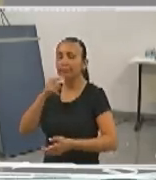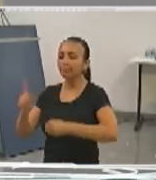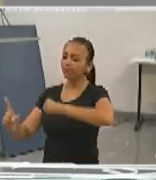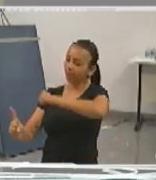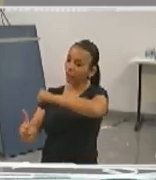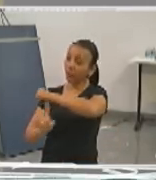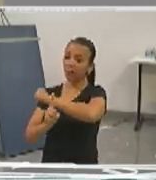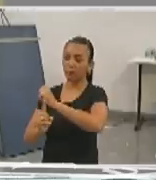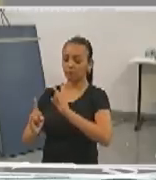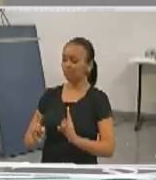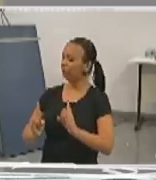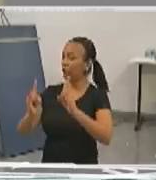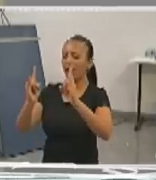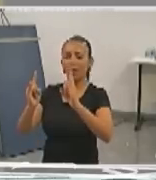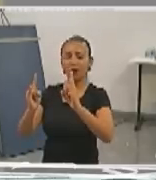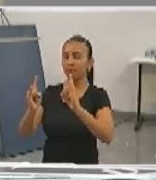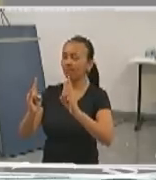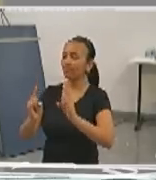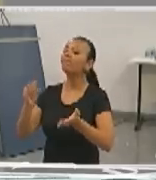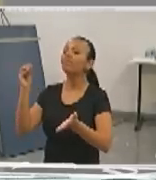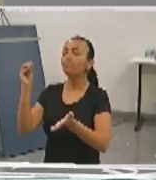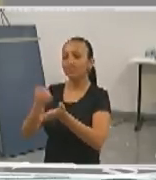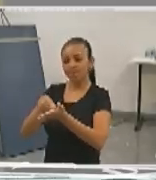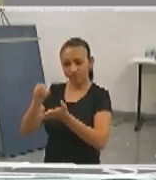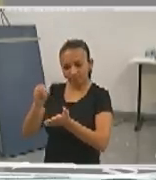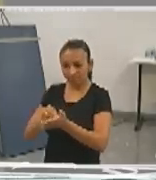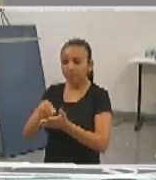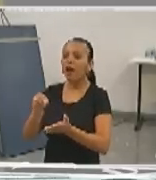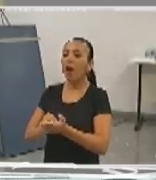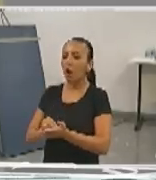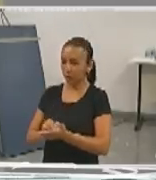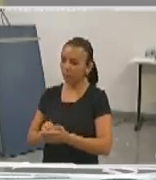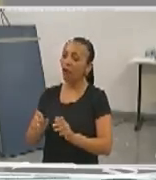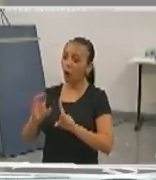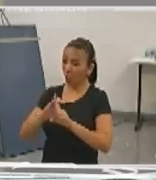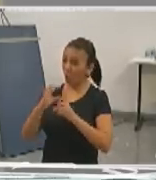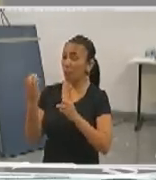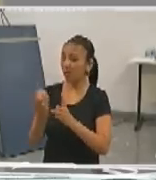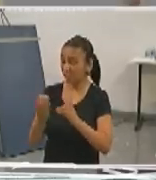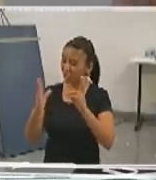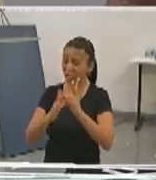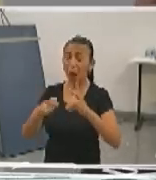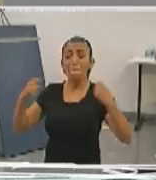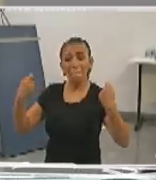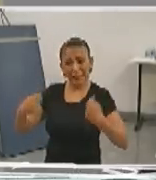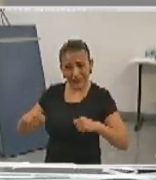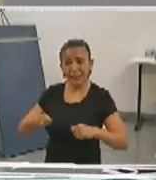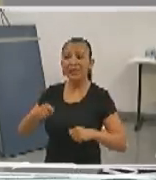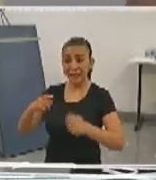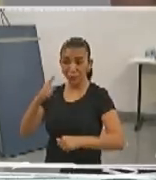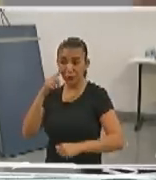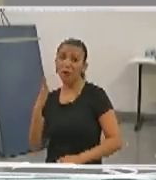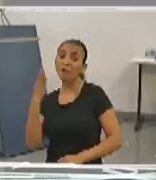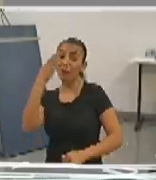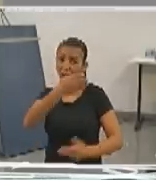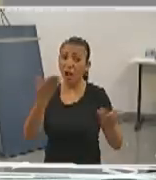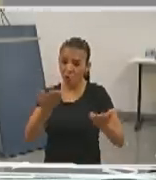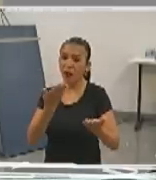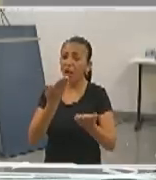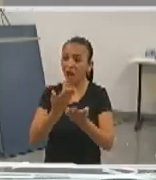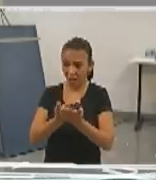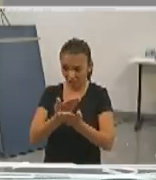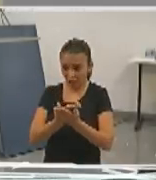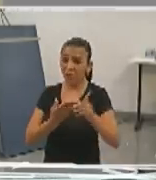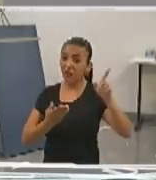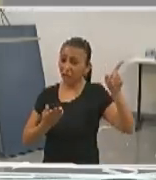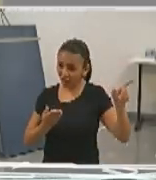infraestrutura, tudo aquilo que a comunidade Guarani-Caiuá necessita. Se vocês forem lá agora, está tendo aula na licenciatura intercultural